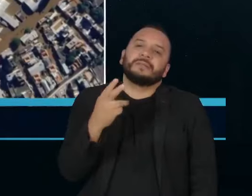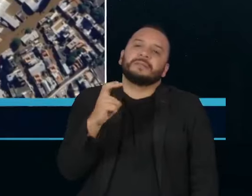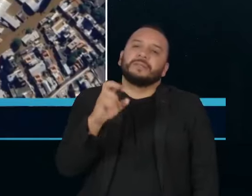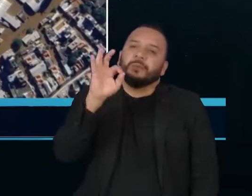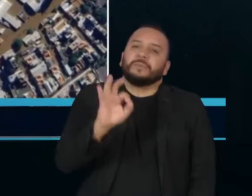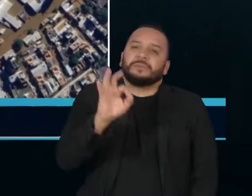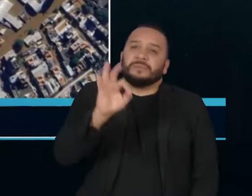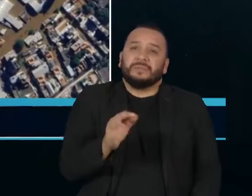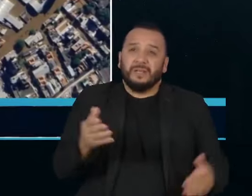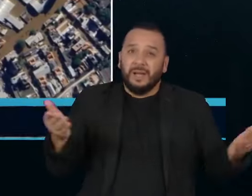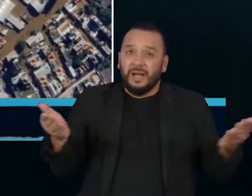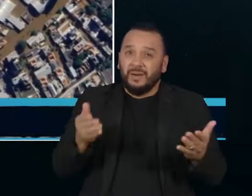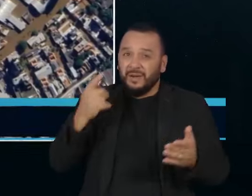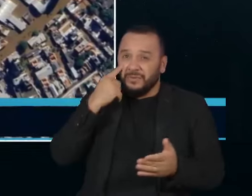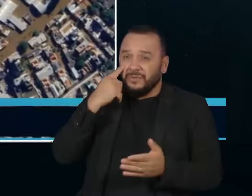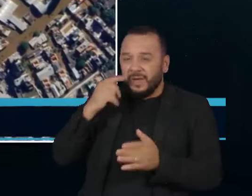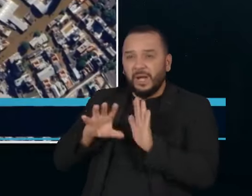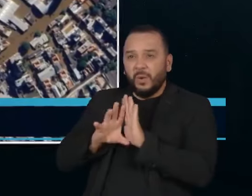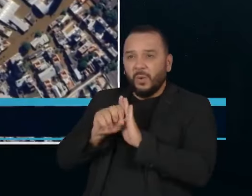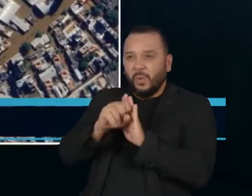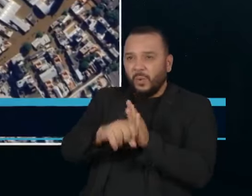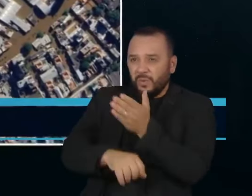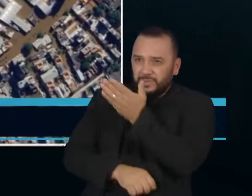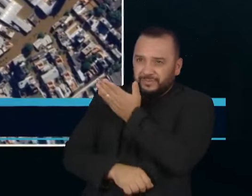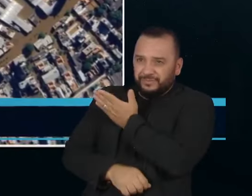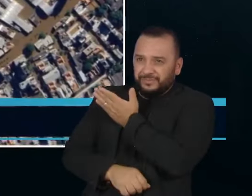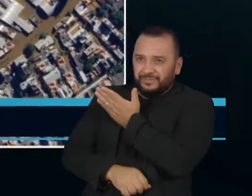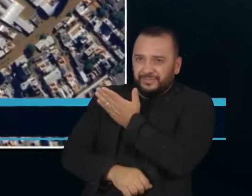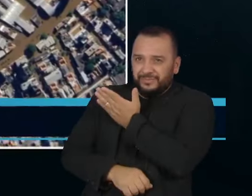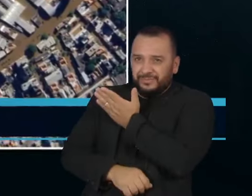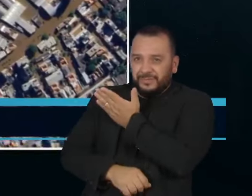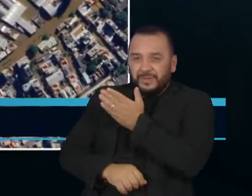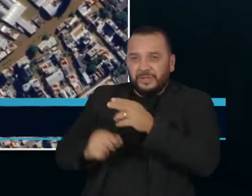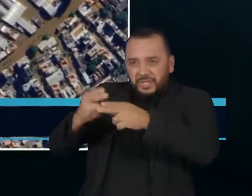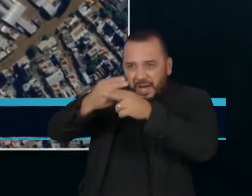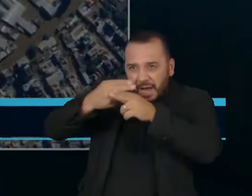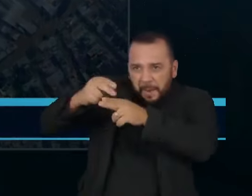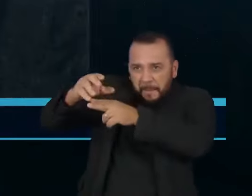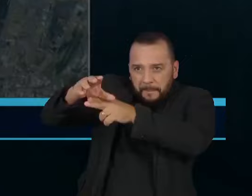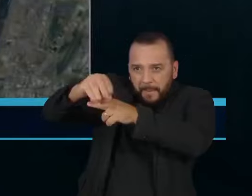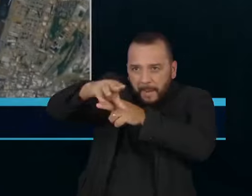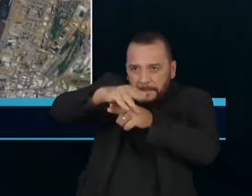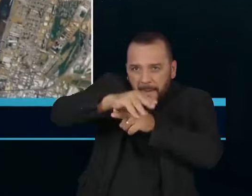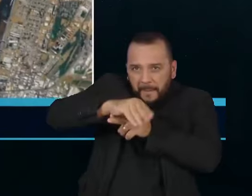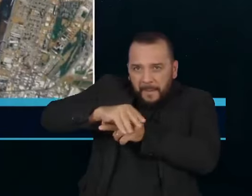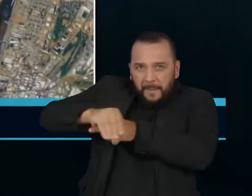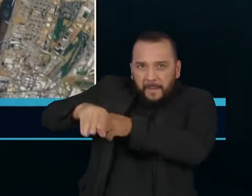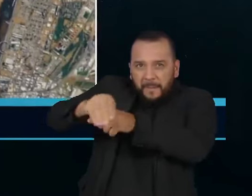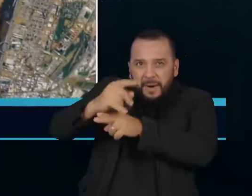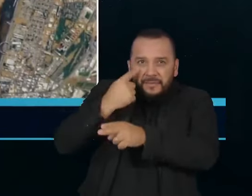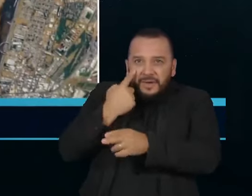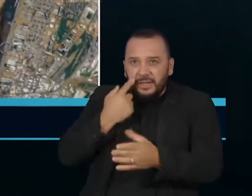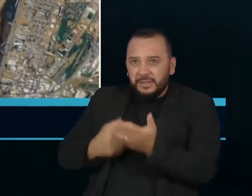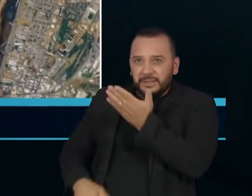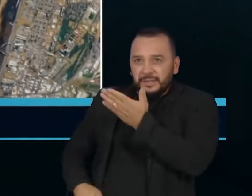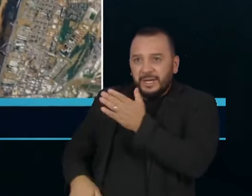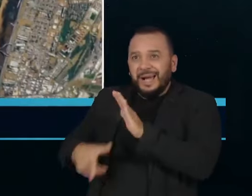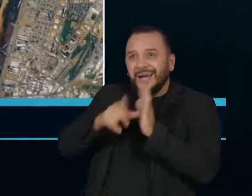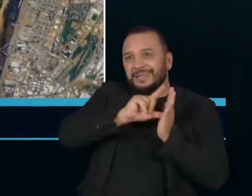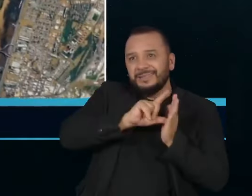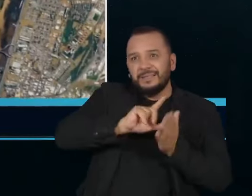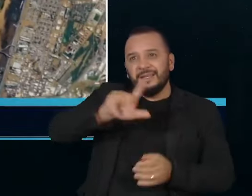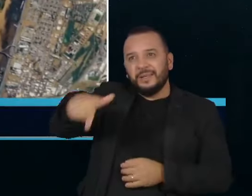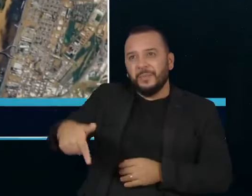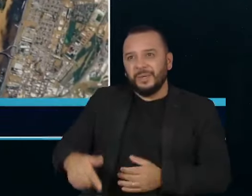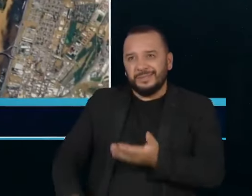pode ser vista agora pelo Google Earth, programa com fotos de satélite de todo o mundo. As imagens mostram o antes e o